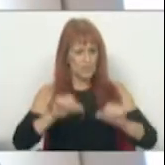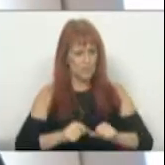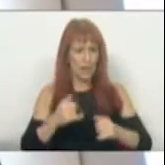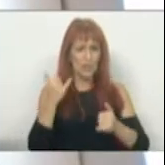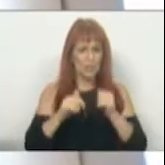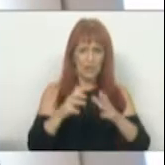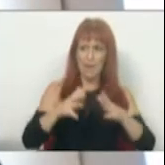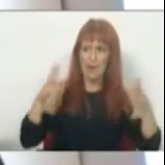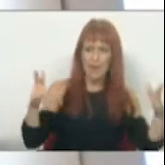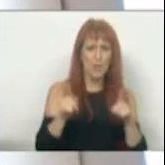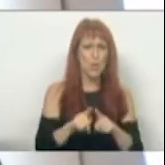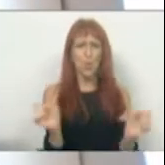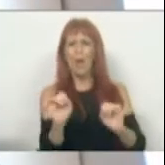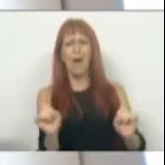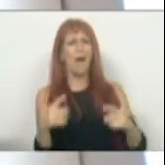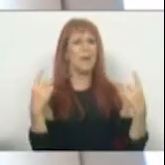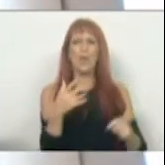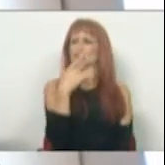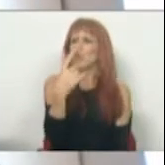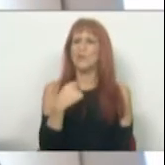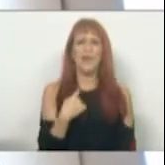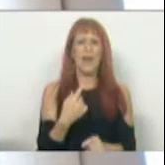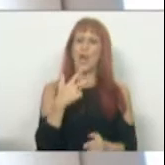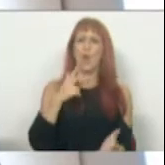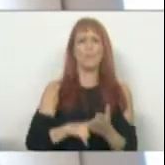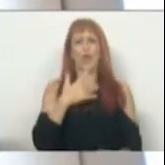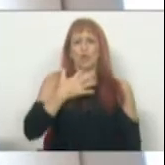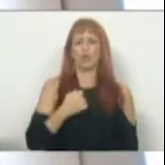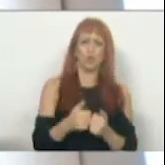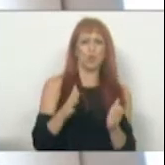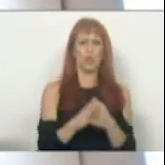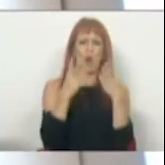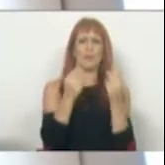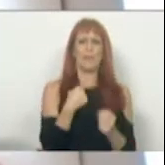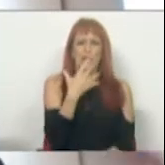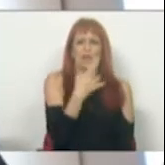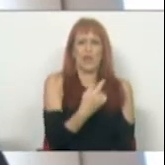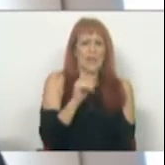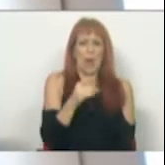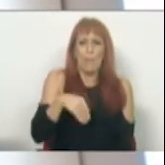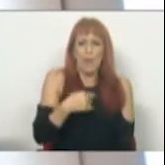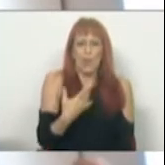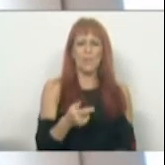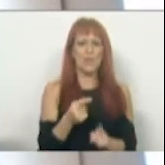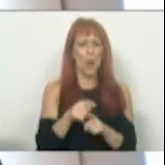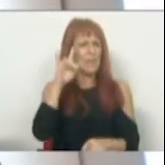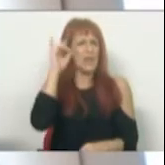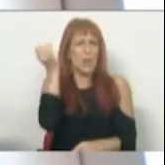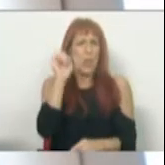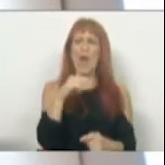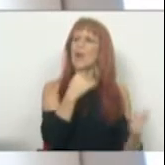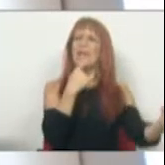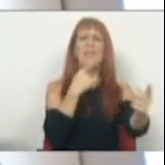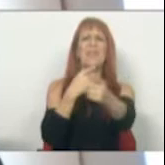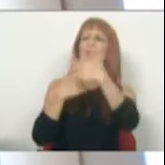riscos são elevados, não há ninguém que tenha sozinho a razão toda sobre o orçamento. Preocupa-me a falta de imaginação daqueles que